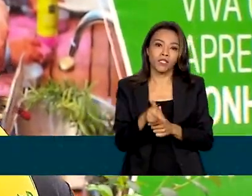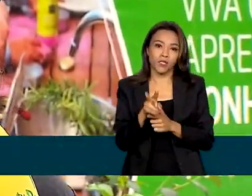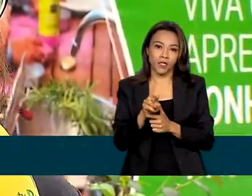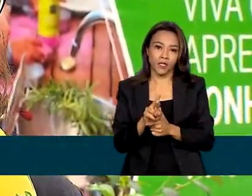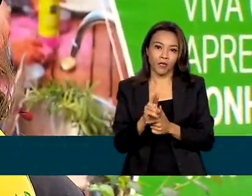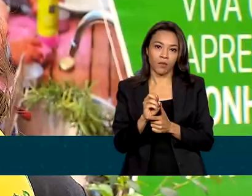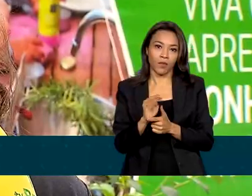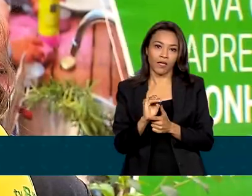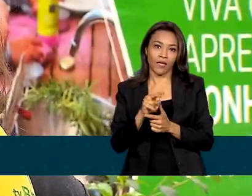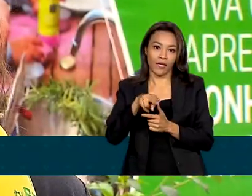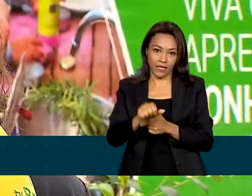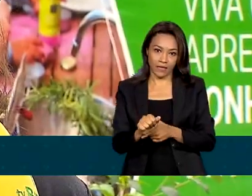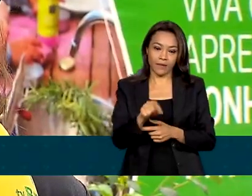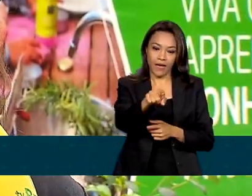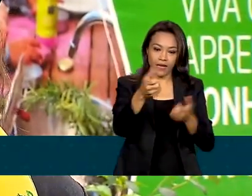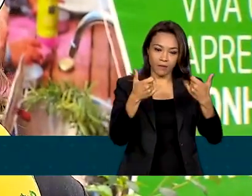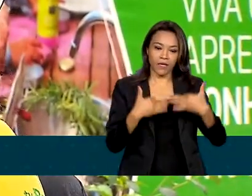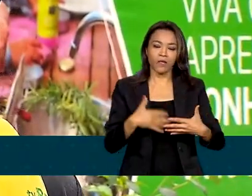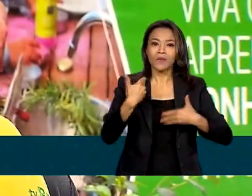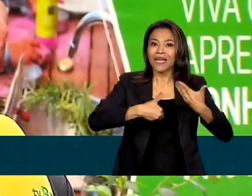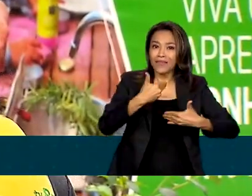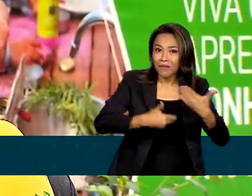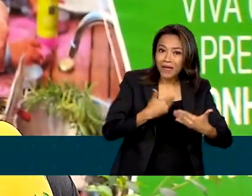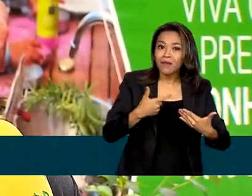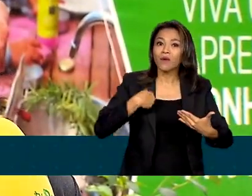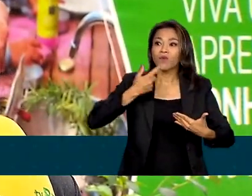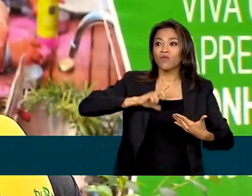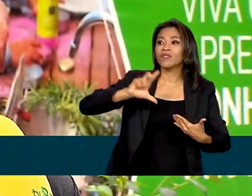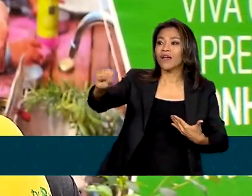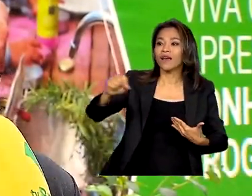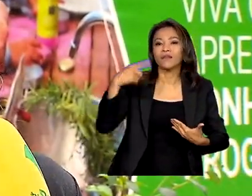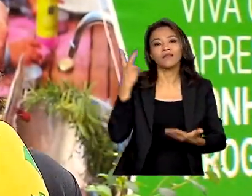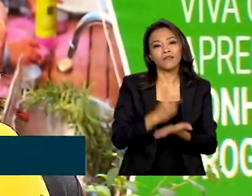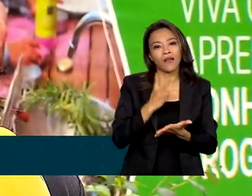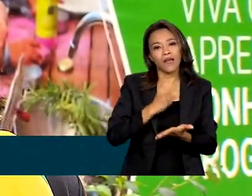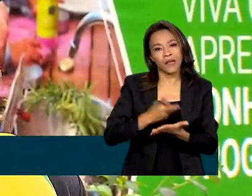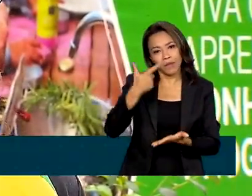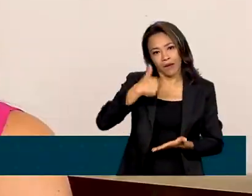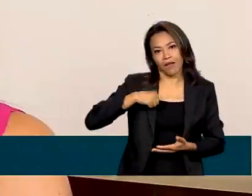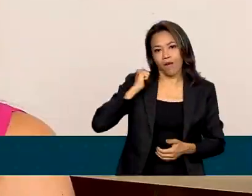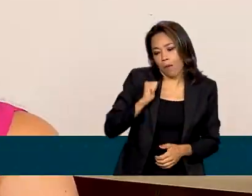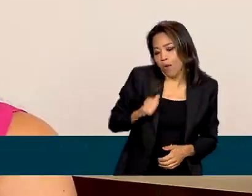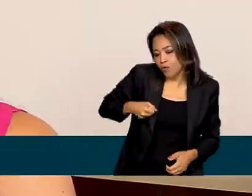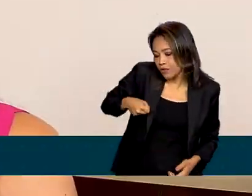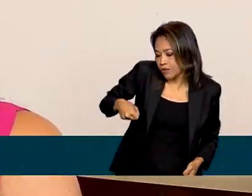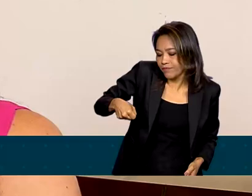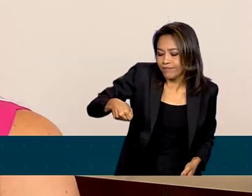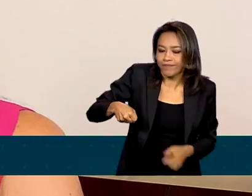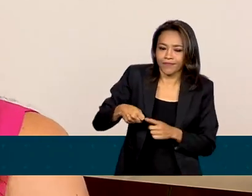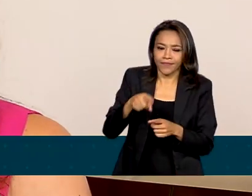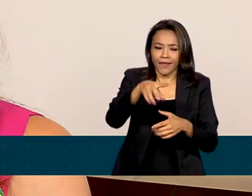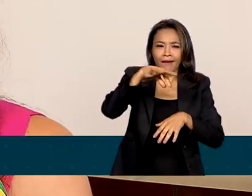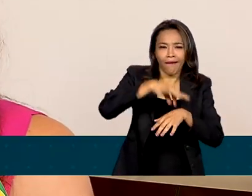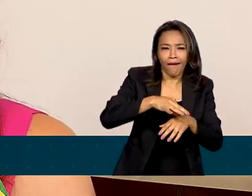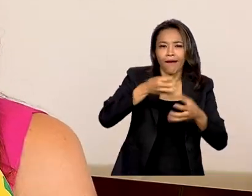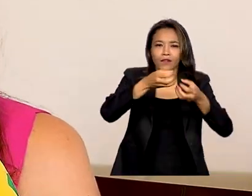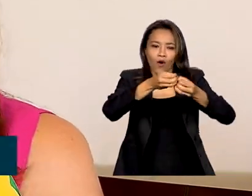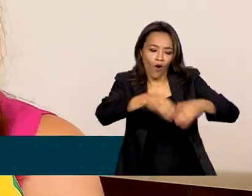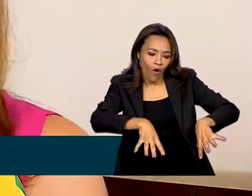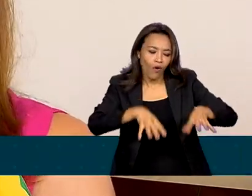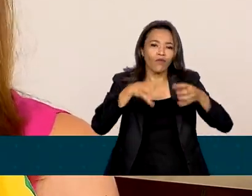tratamento, é a questão de quando eu vou sair e ter que levar sempre uma bolsa comigo. Carnes, leites, ovos,